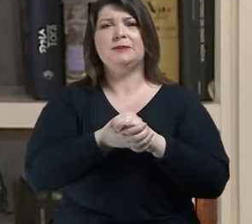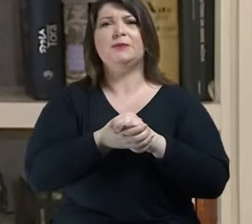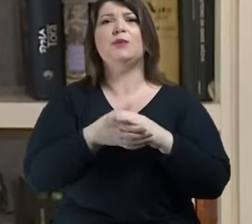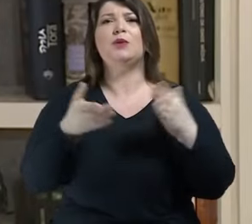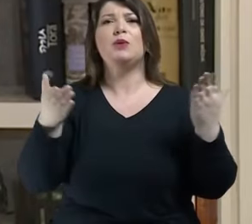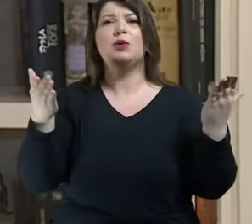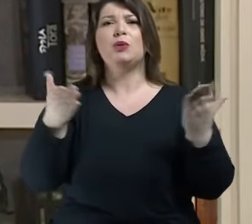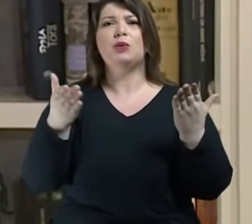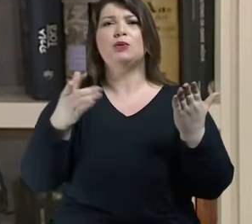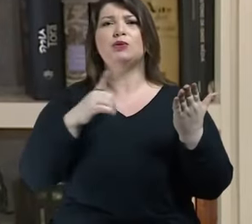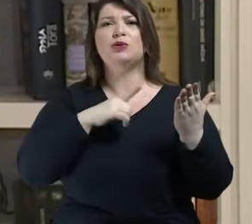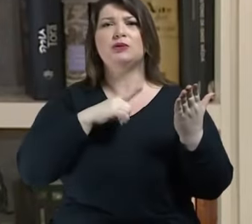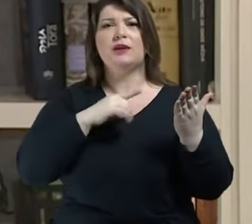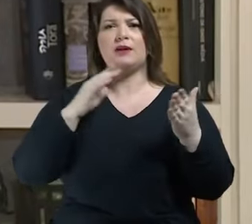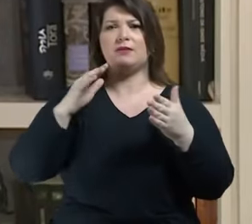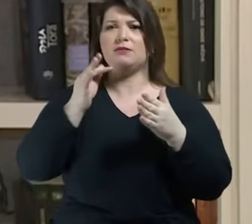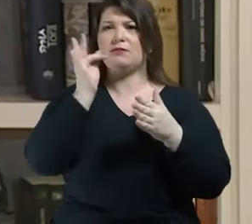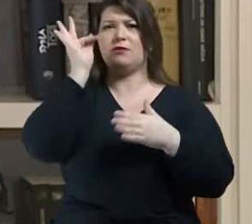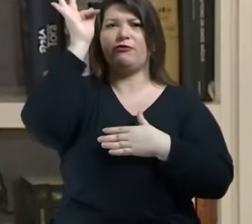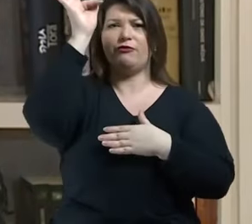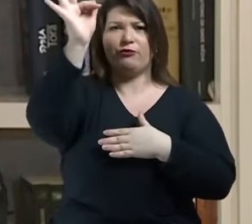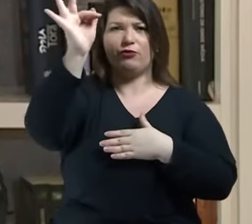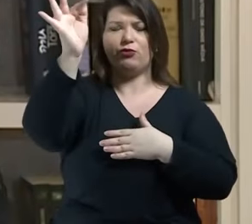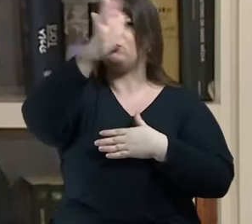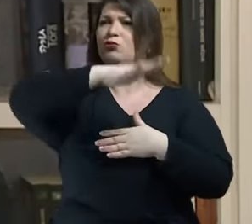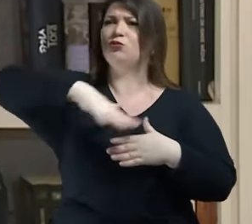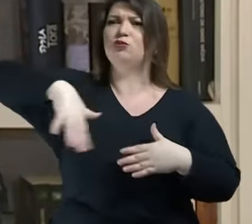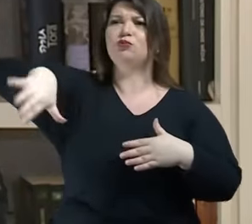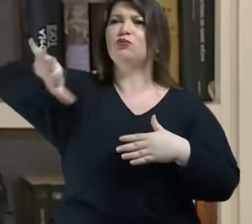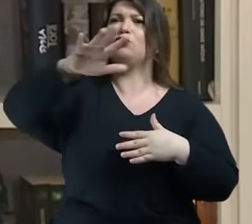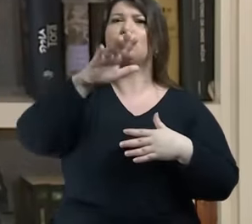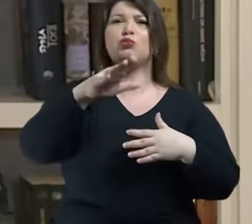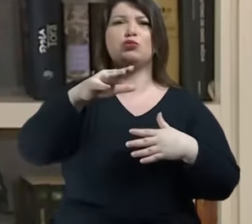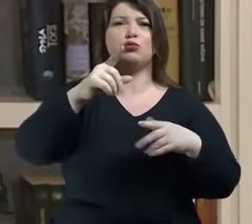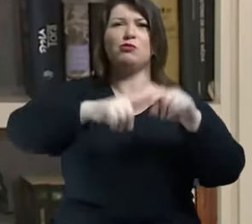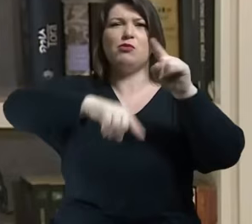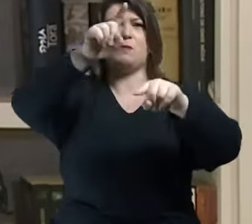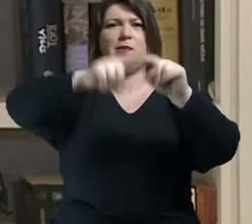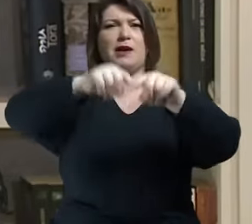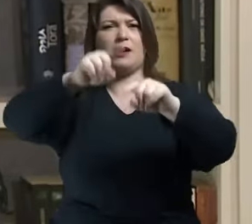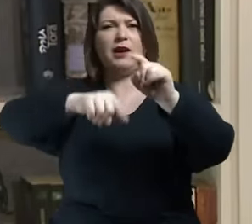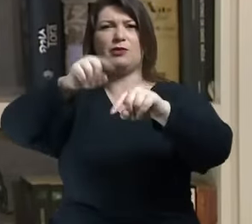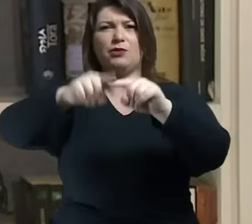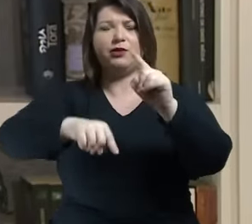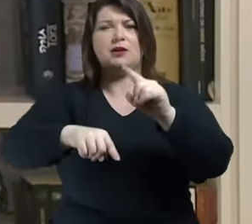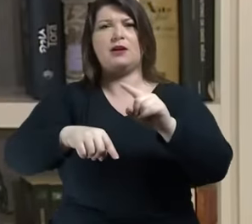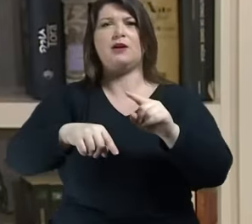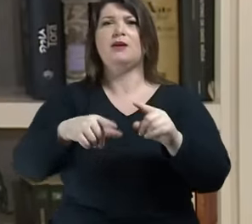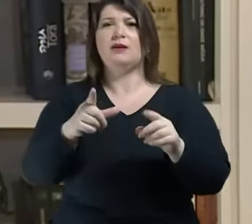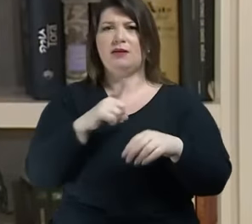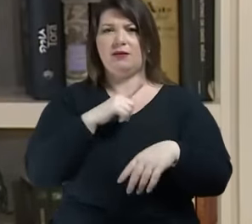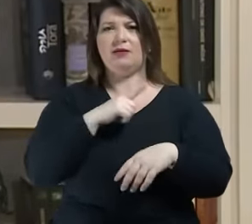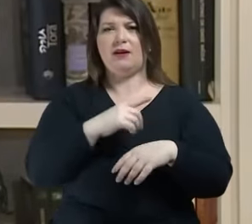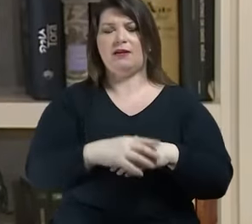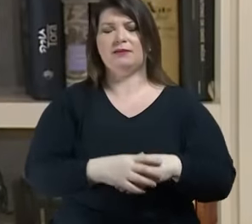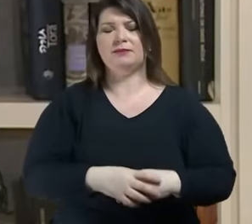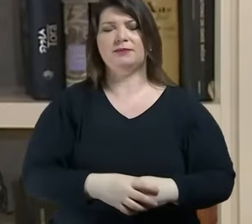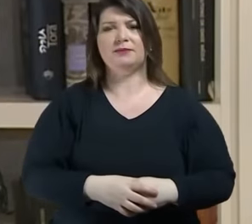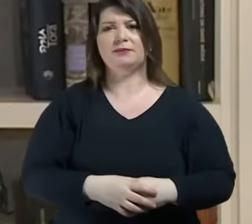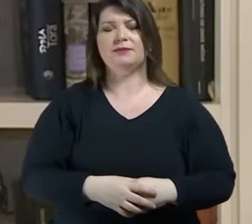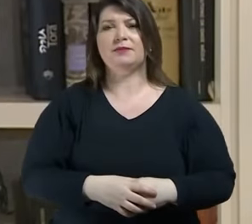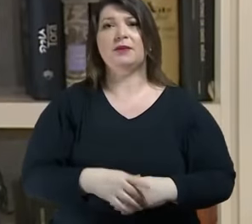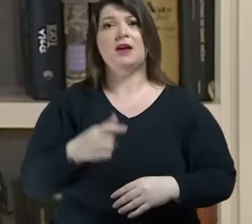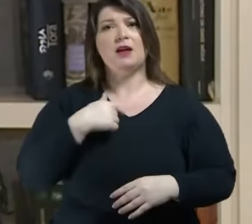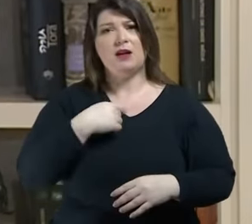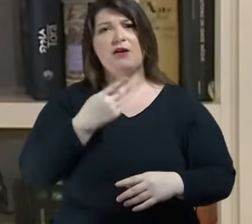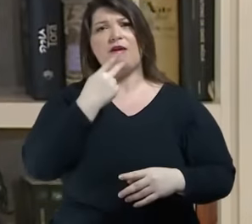Marx que no futuro tudo seria mercadoria ele usa para isso uma metáfora do livro do Êxodo mas vejam eu falei dos outsiders